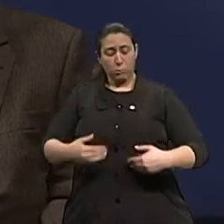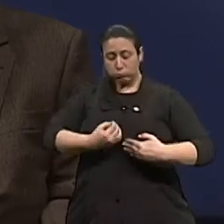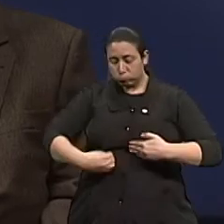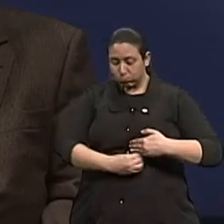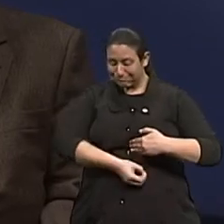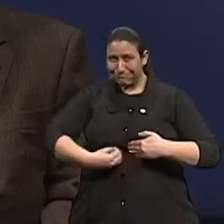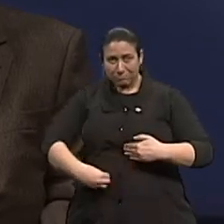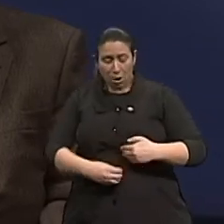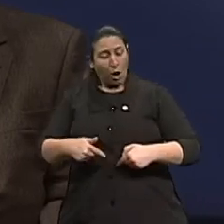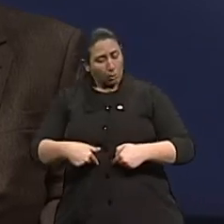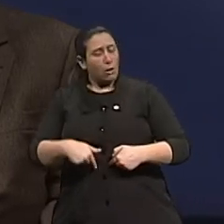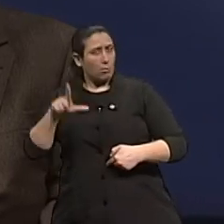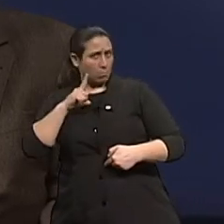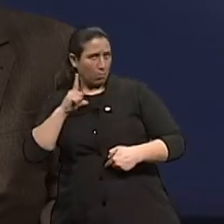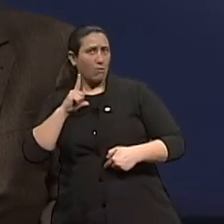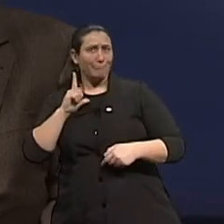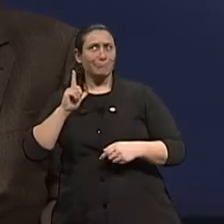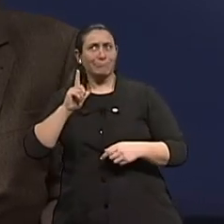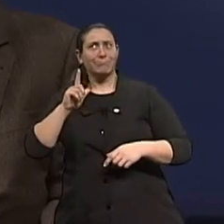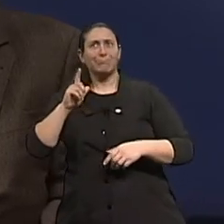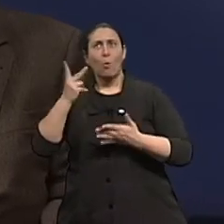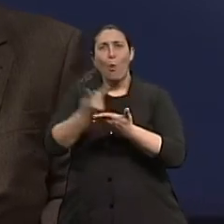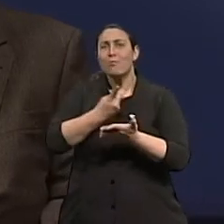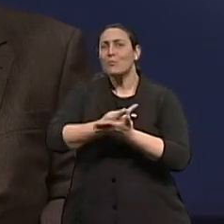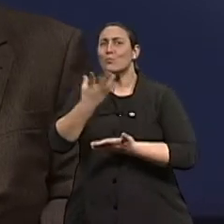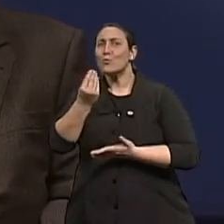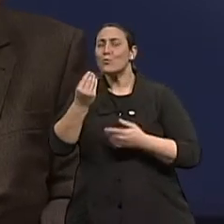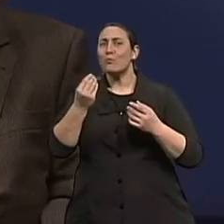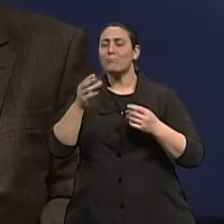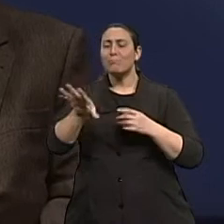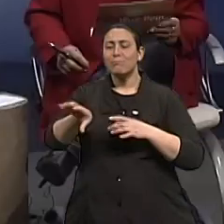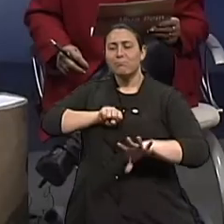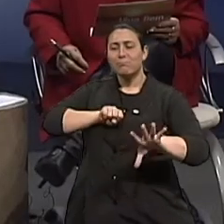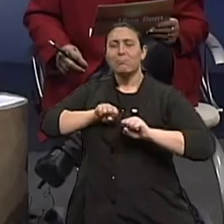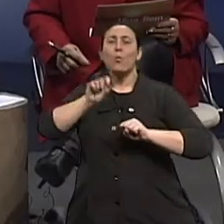tumores que comprometem o intestino delgado, o intestino fino.